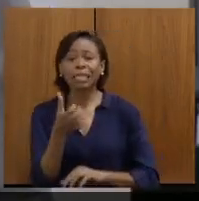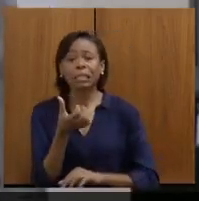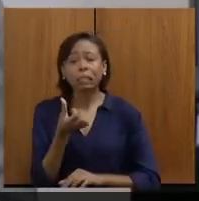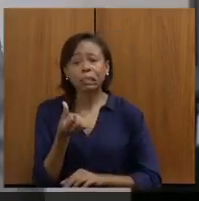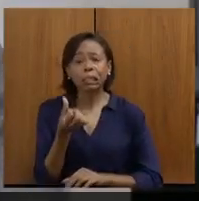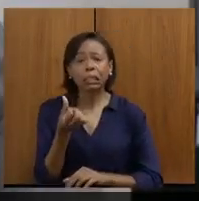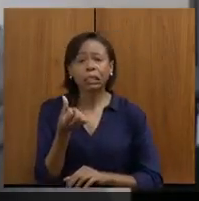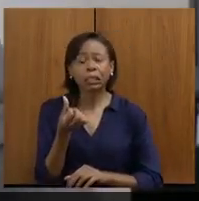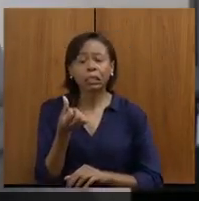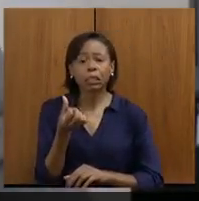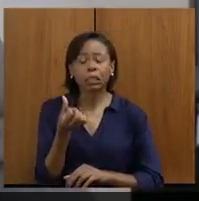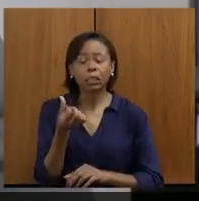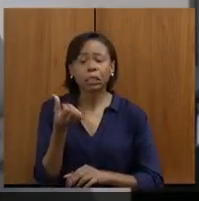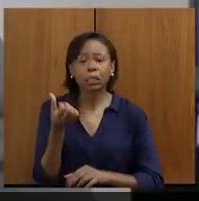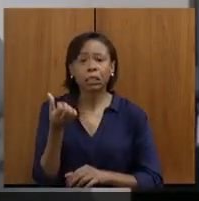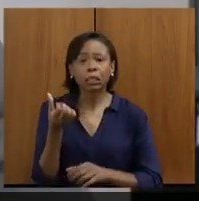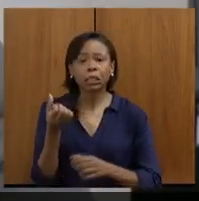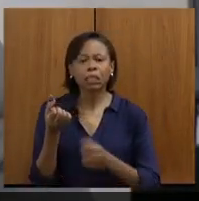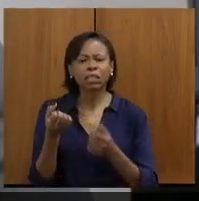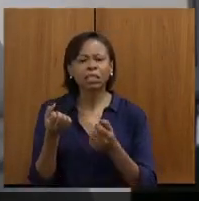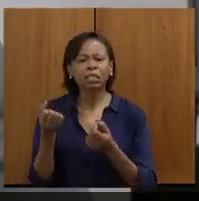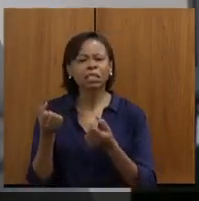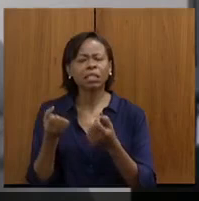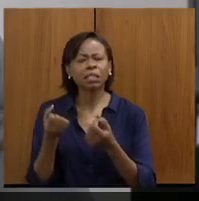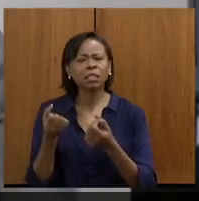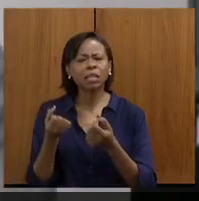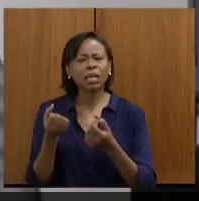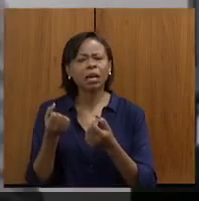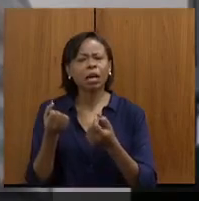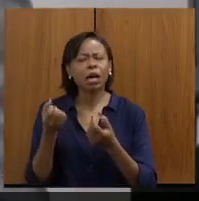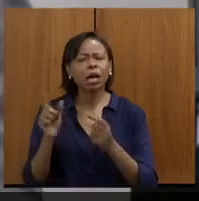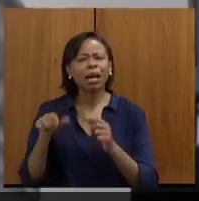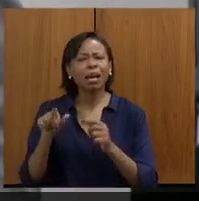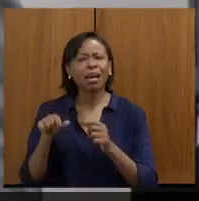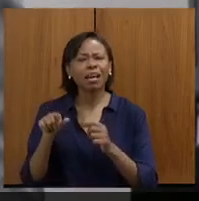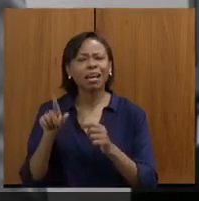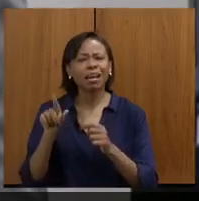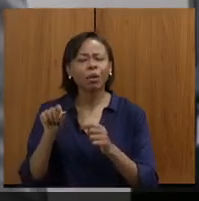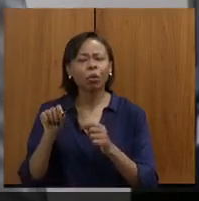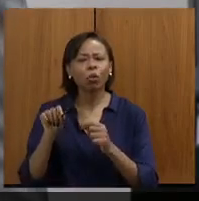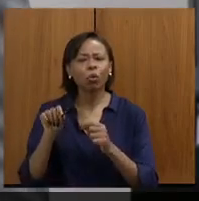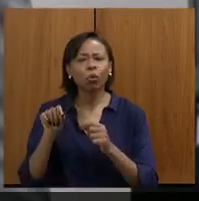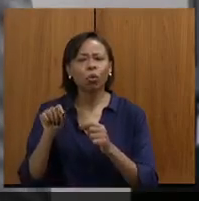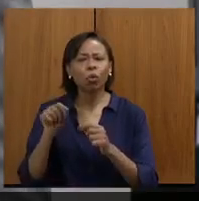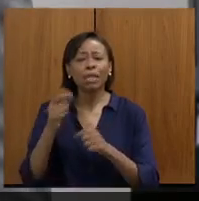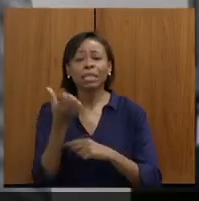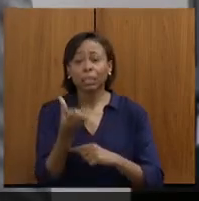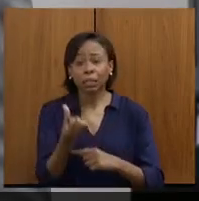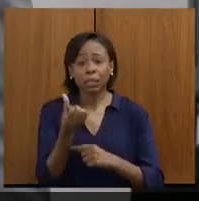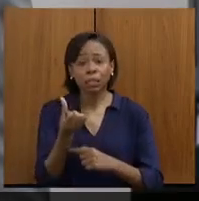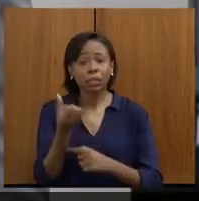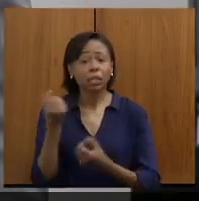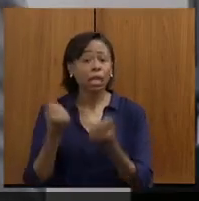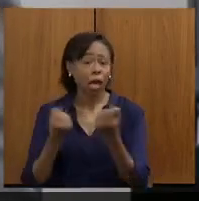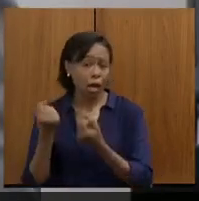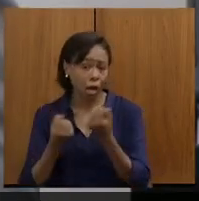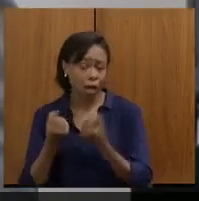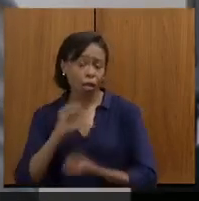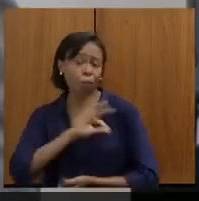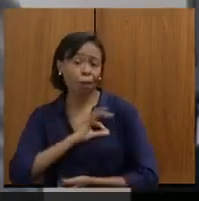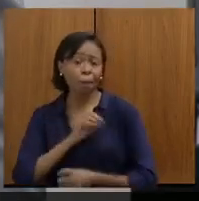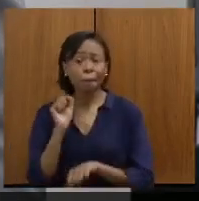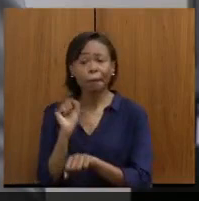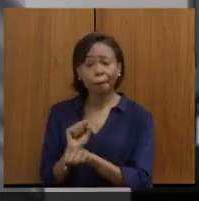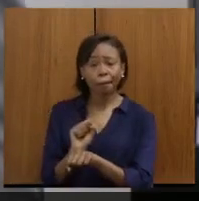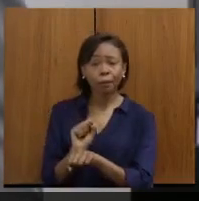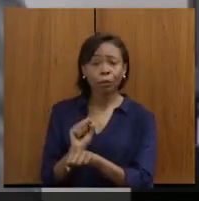camburões não, ajuda, gente? Rabecão. Seis rabecões pararam, helicópteros